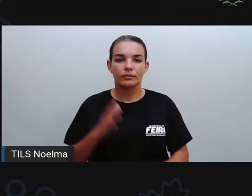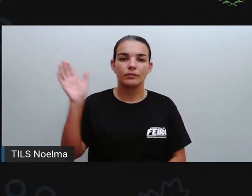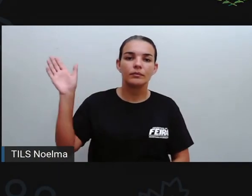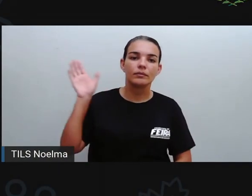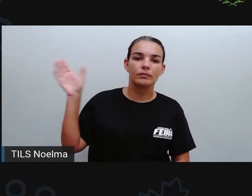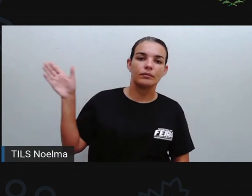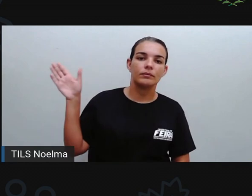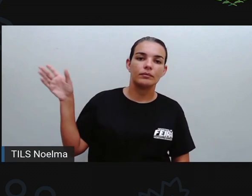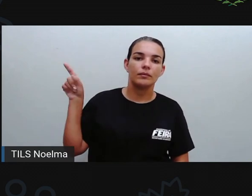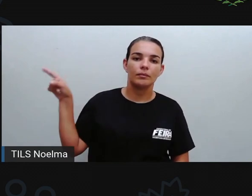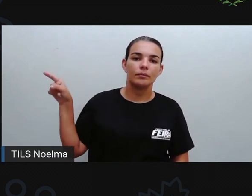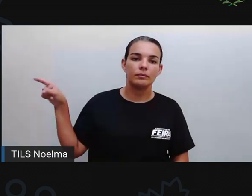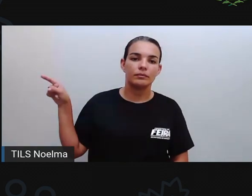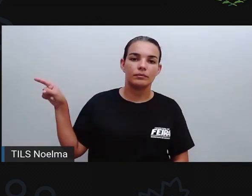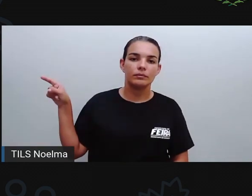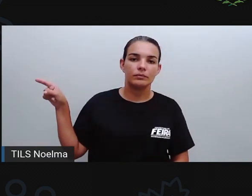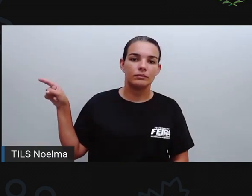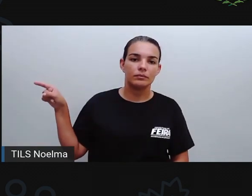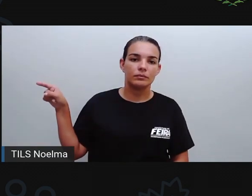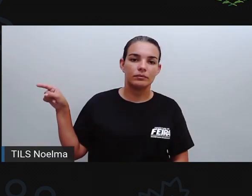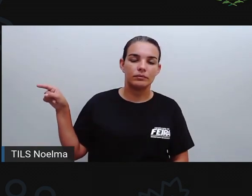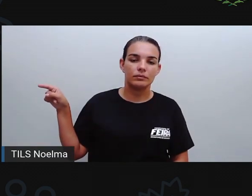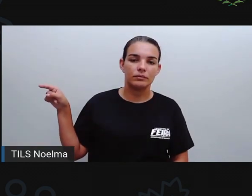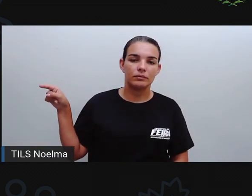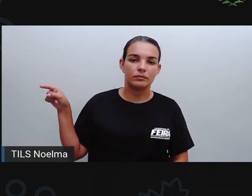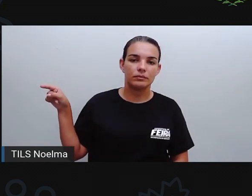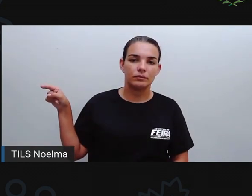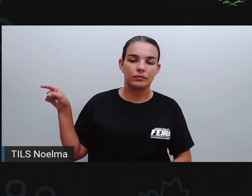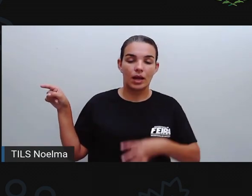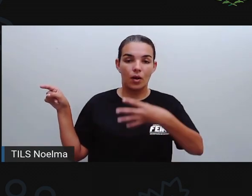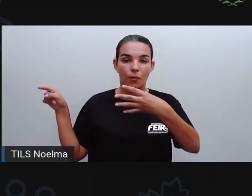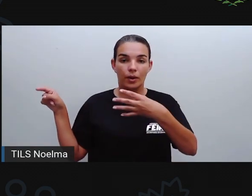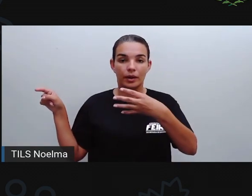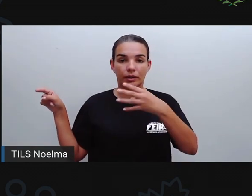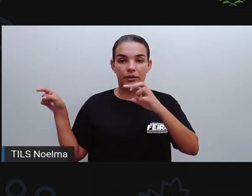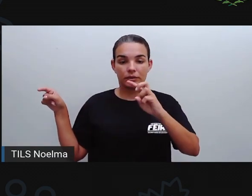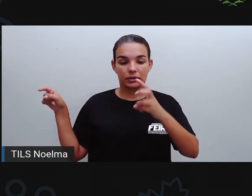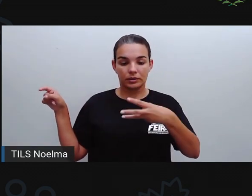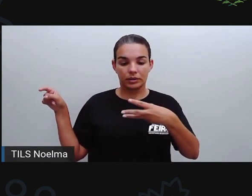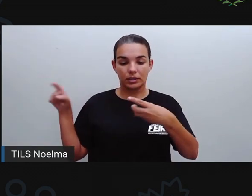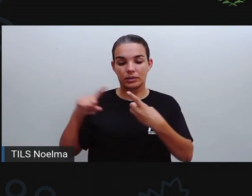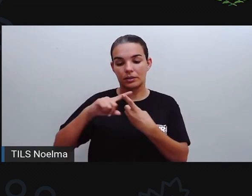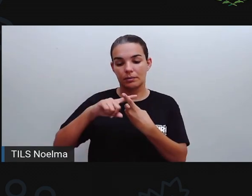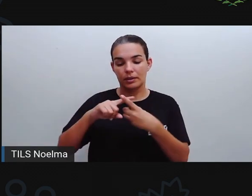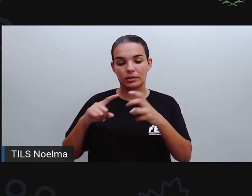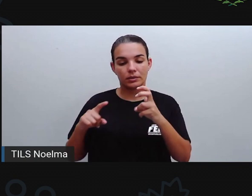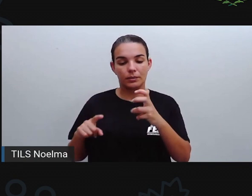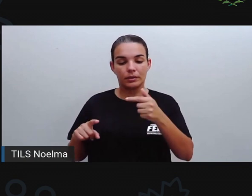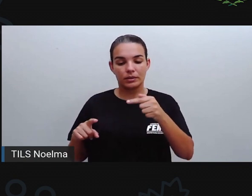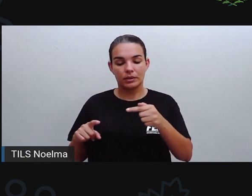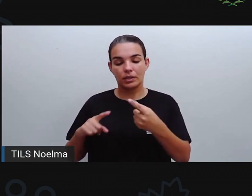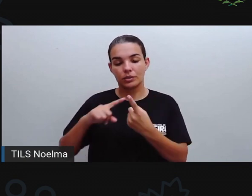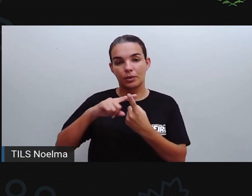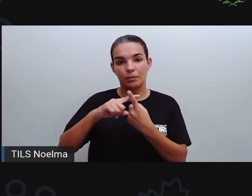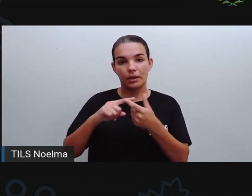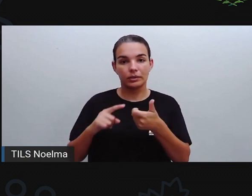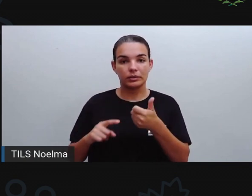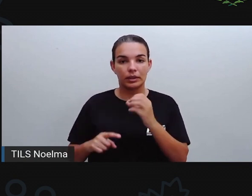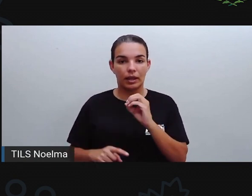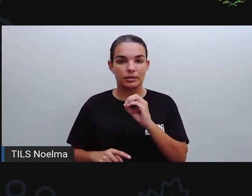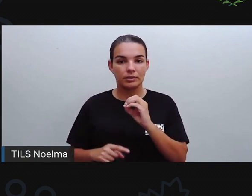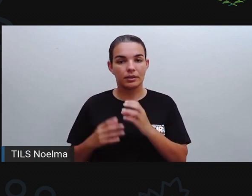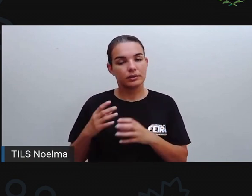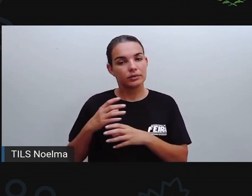Aí nós temos aqui, 43 mais 57 mais 10. 3 mais 7, 10.